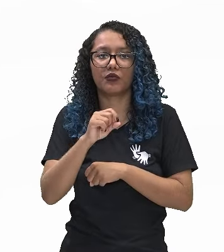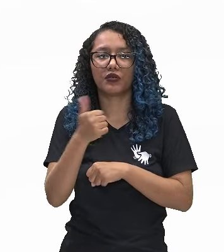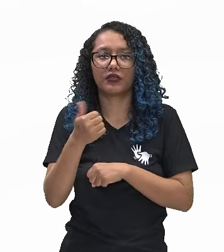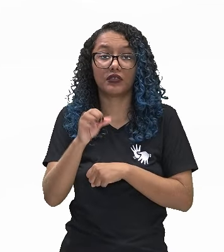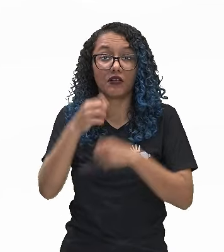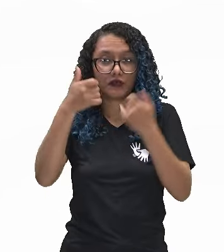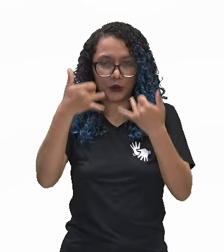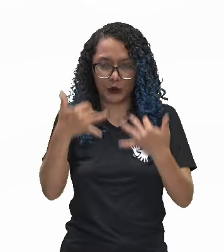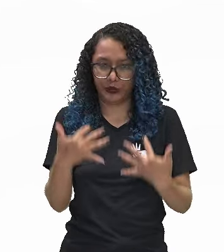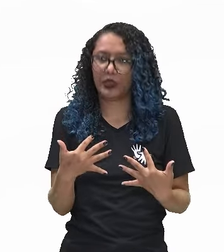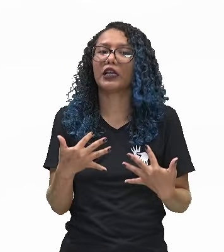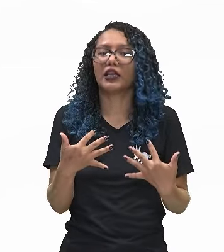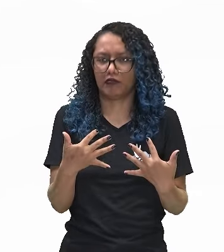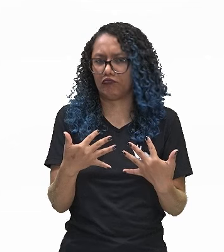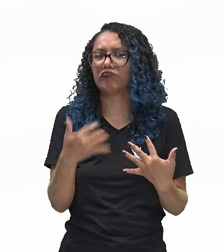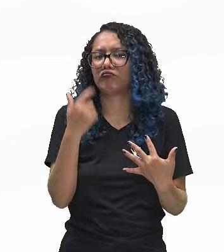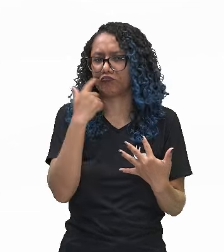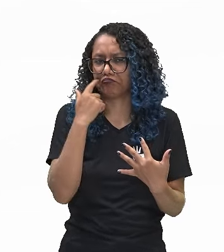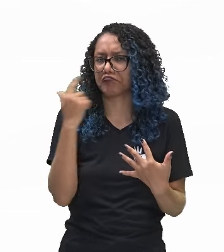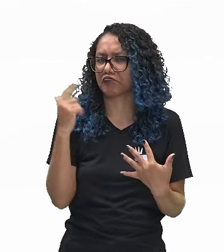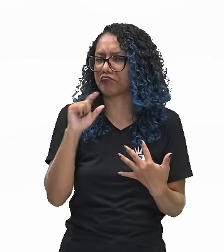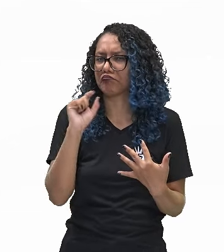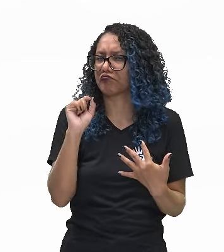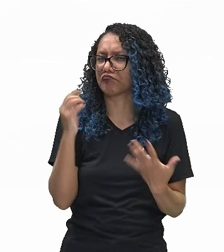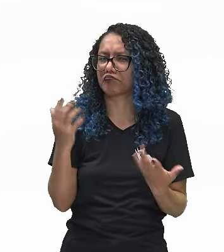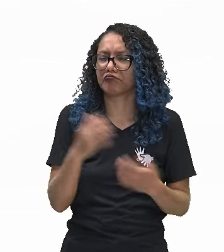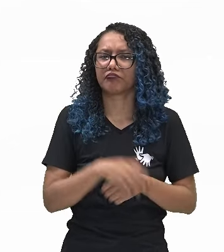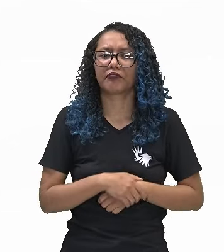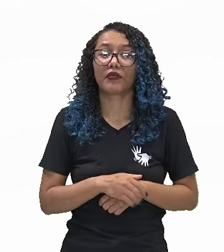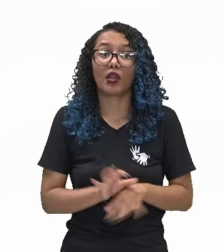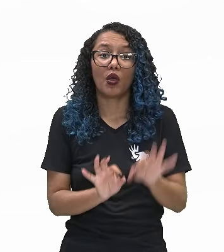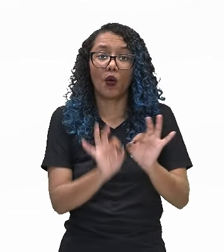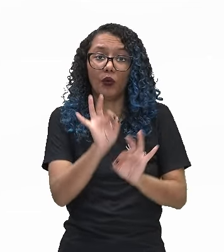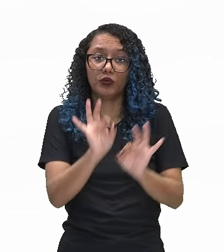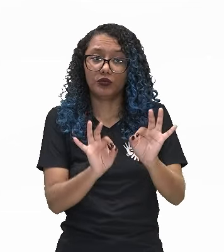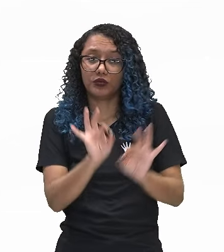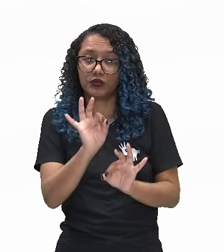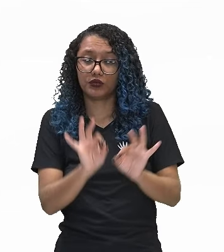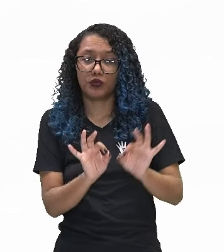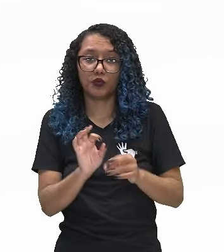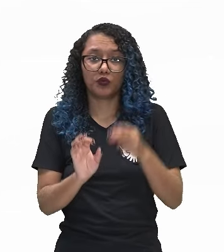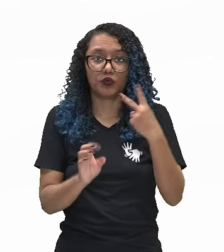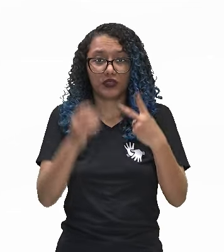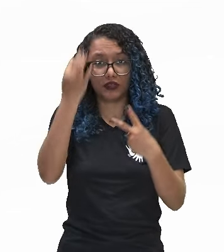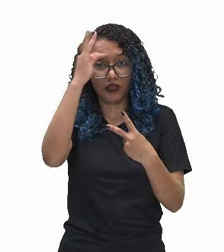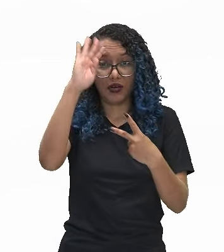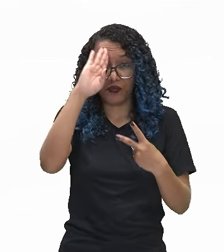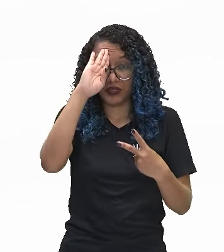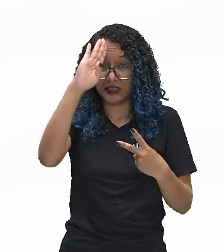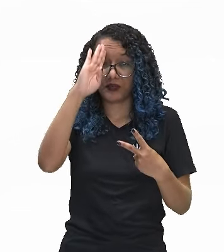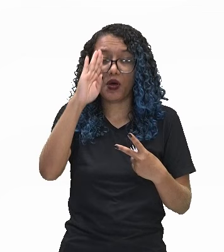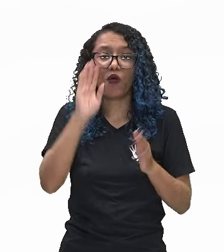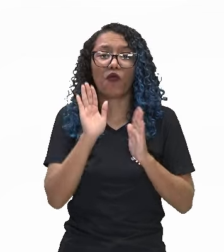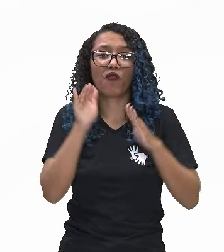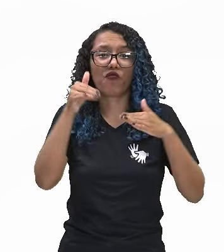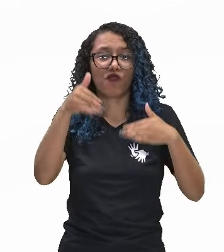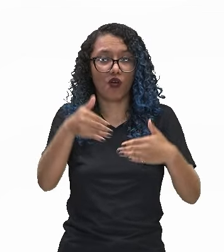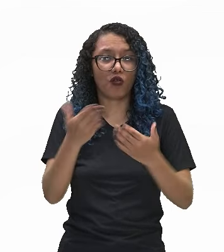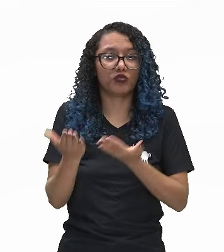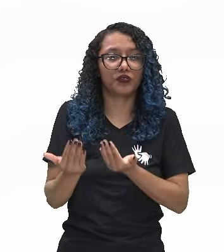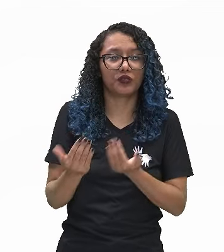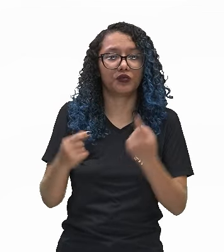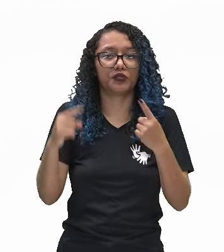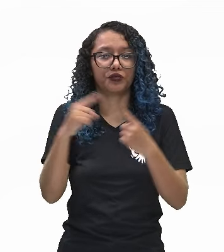estudioso aí, esse sociólogo, ele dividiu em duas correntes a visão da juventude, a corrente geracional